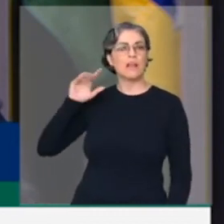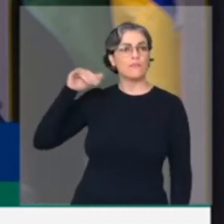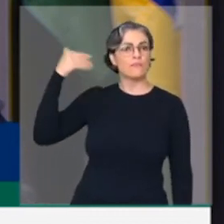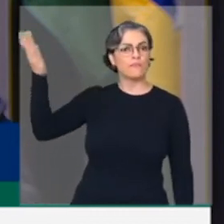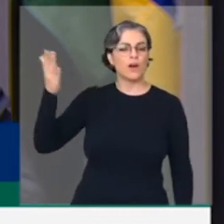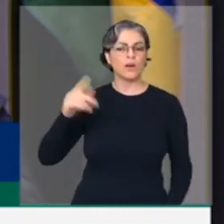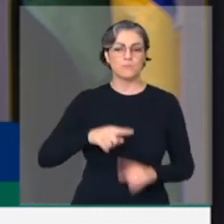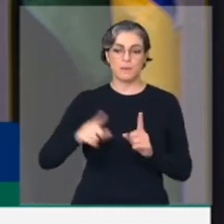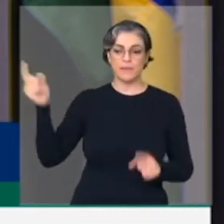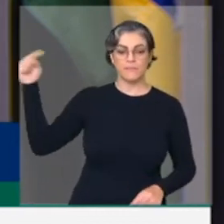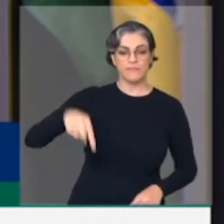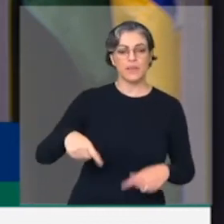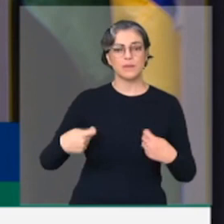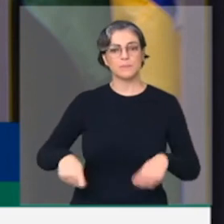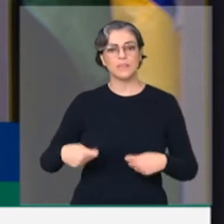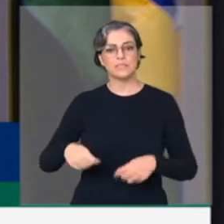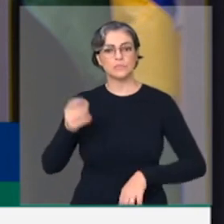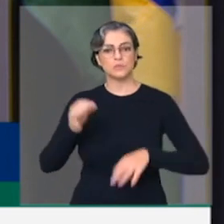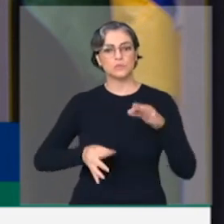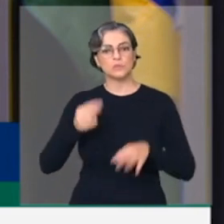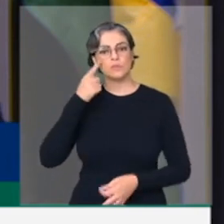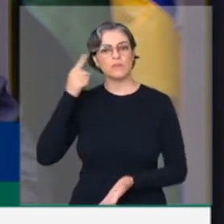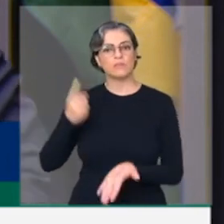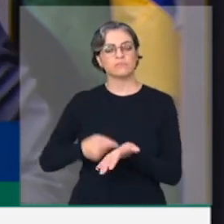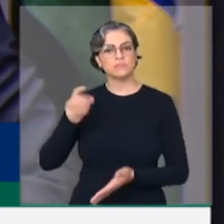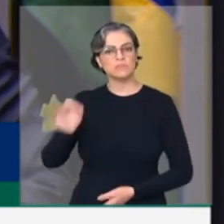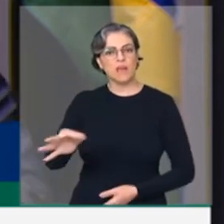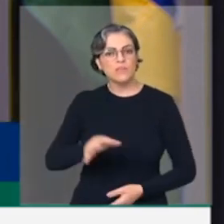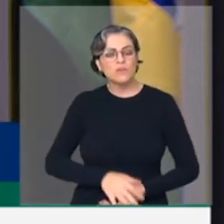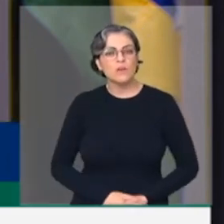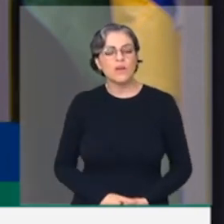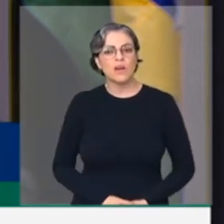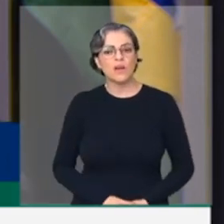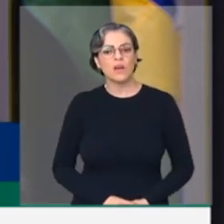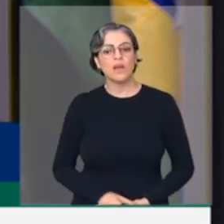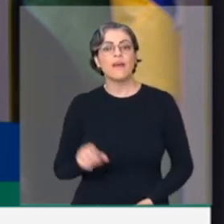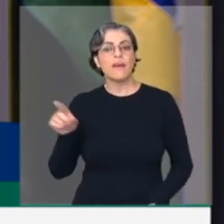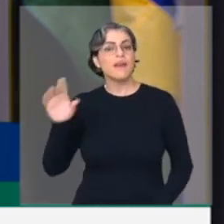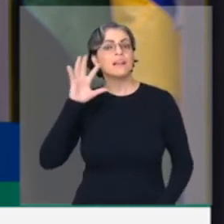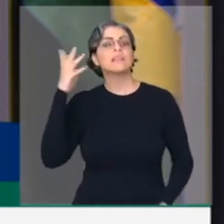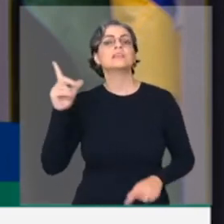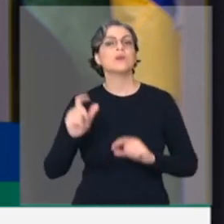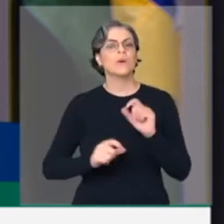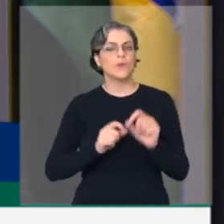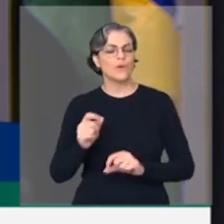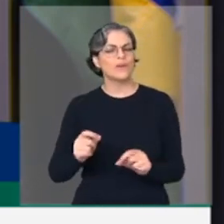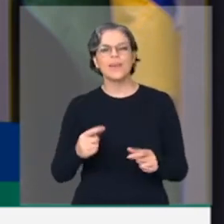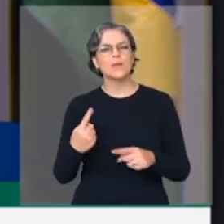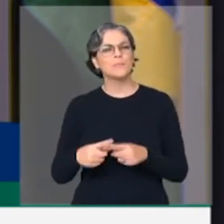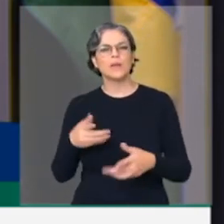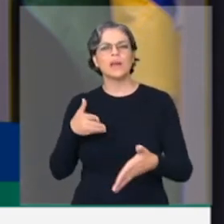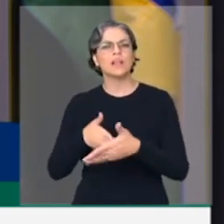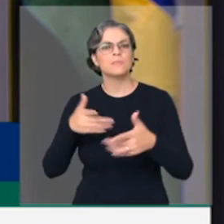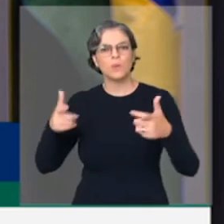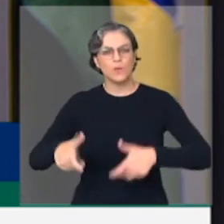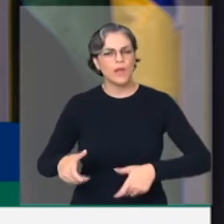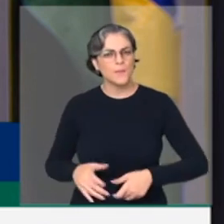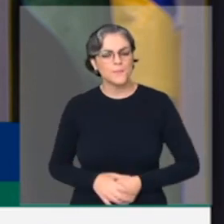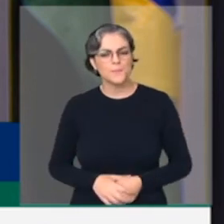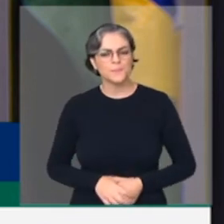prestar conta com a justiça. Mas ele decidiu fazer essas barreiras sanitárias, só que aí